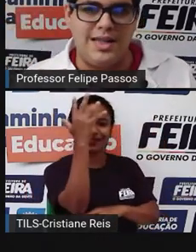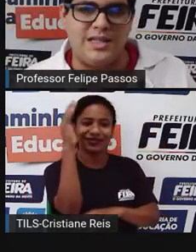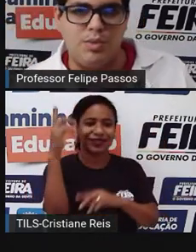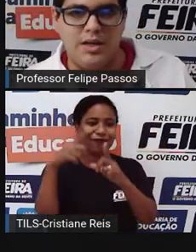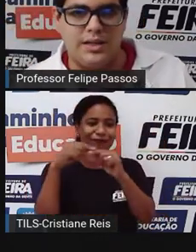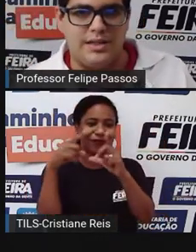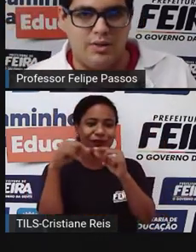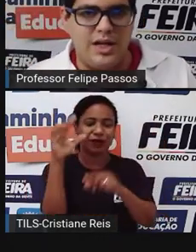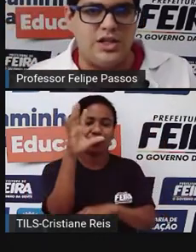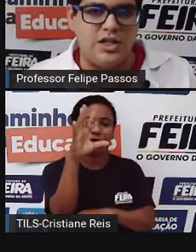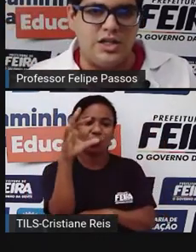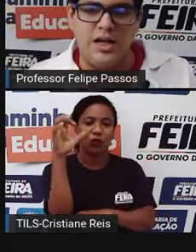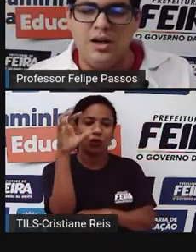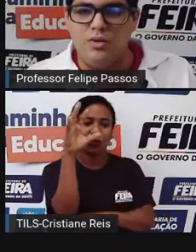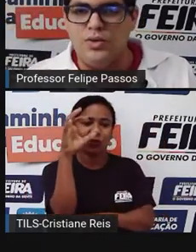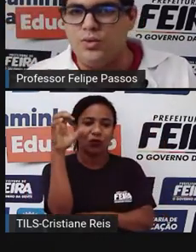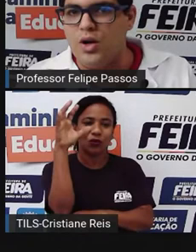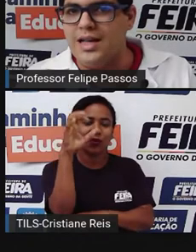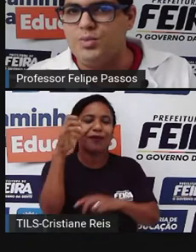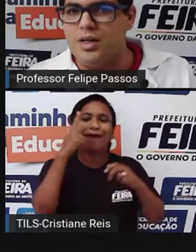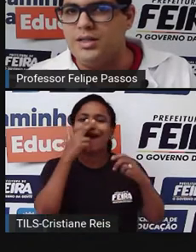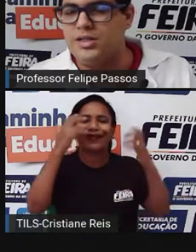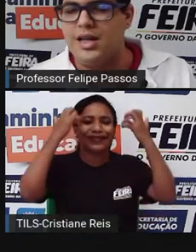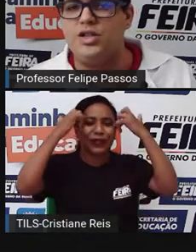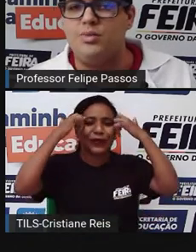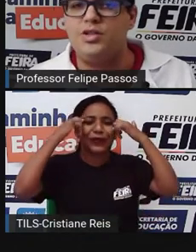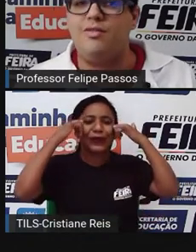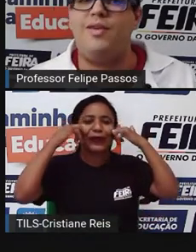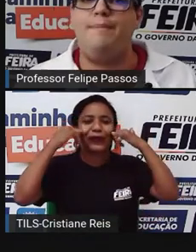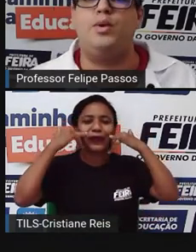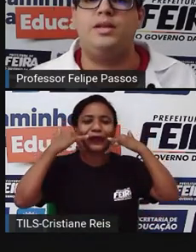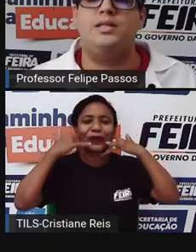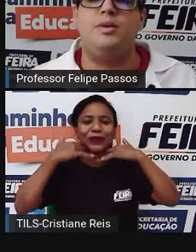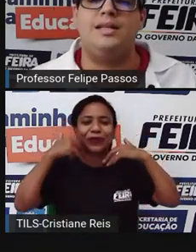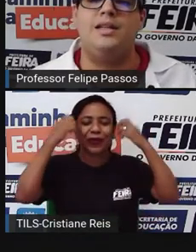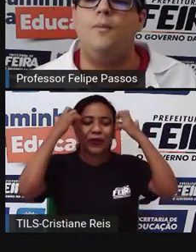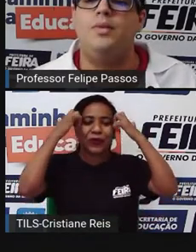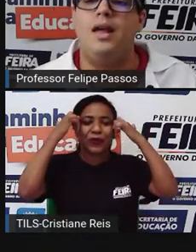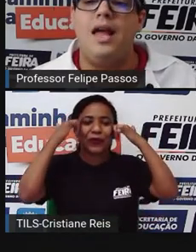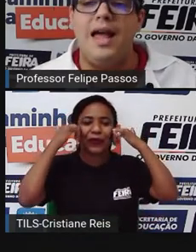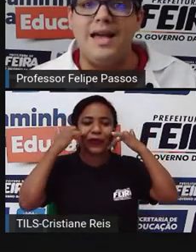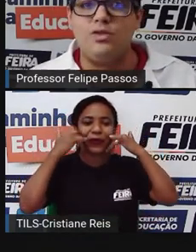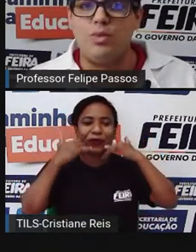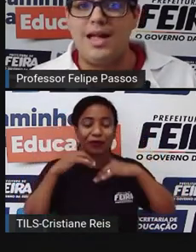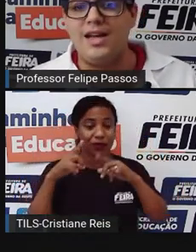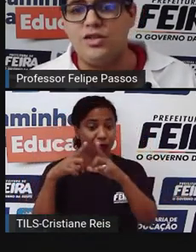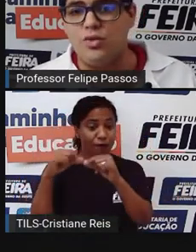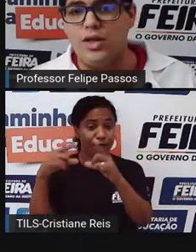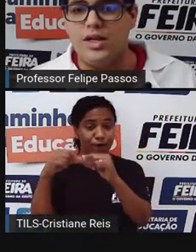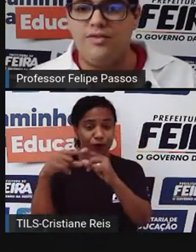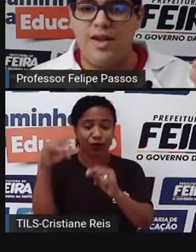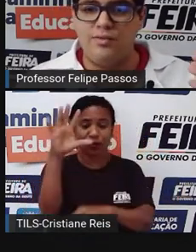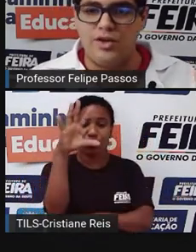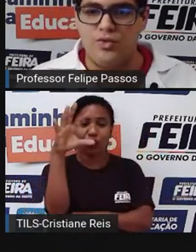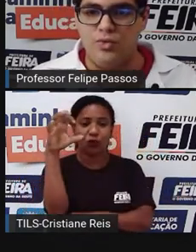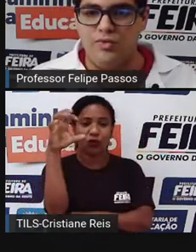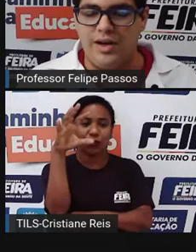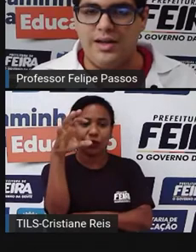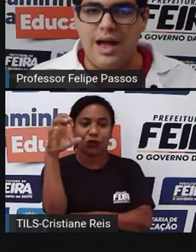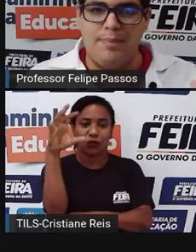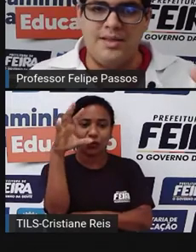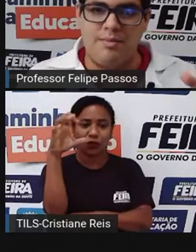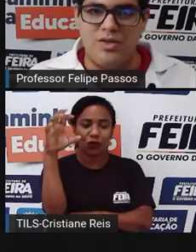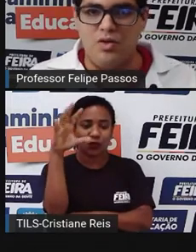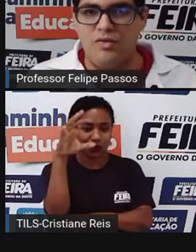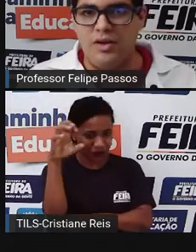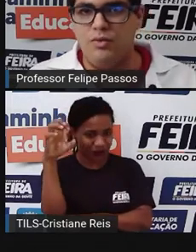só que das plantas, não da gente. O suor das plantas a gente chama de evapotranspiração. Essa umidade toda que veio da chuva,